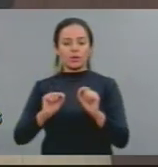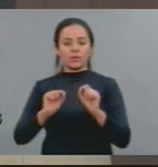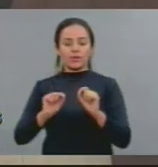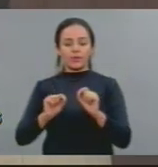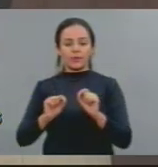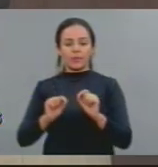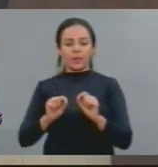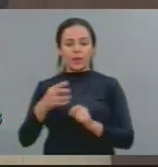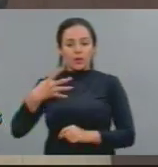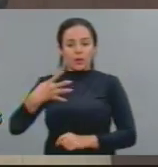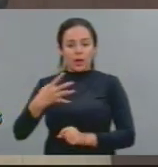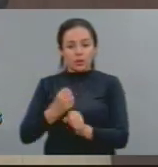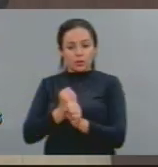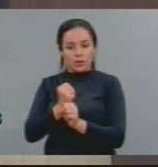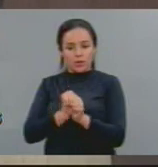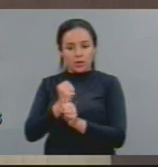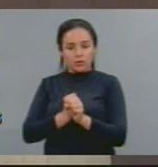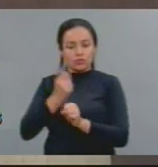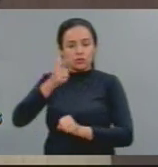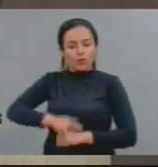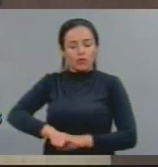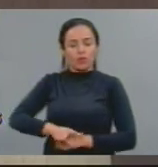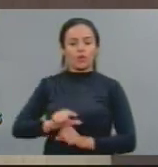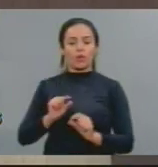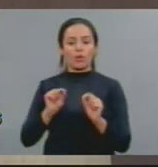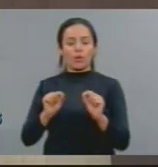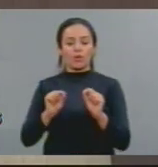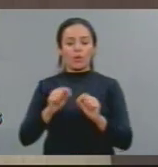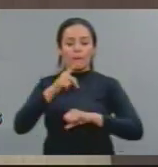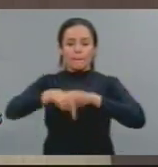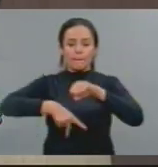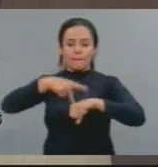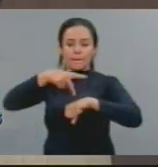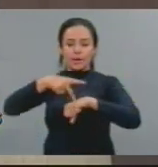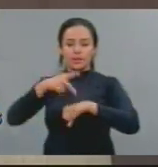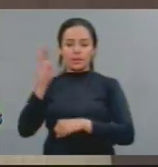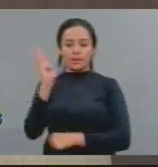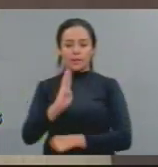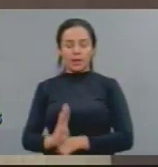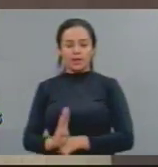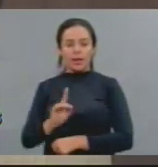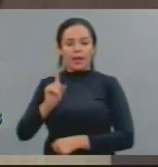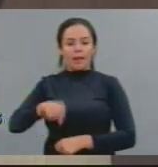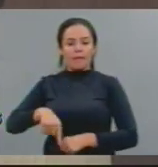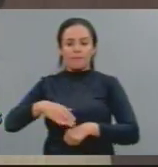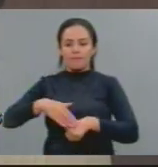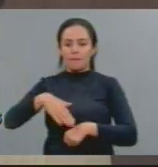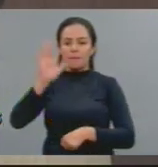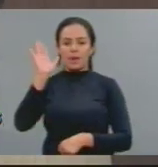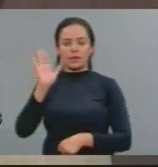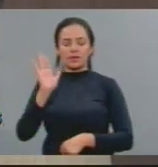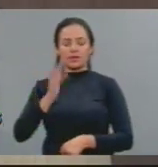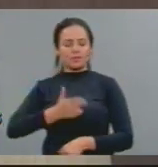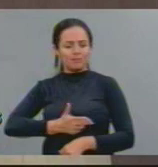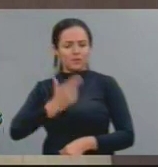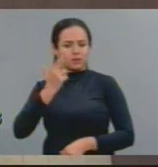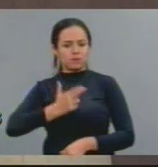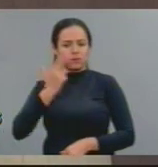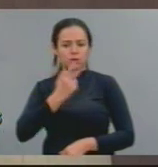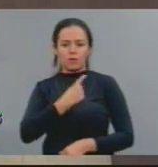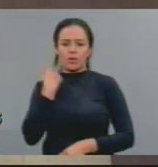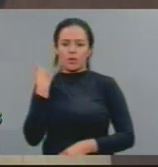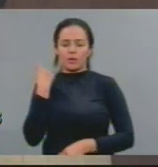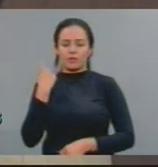Terra, pelo quarto ano seguido, como o país líder em assassinato de